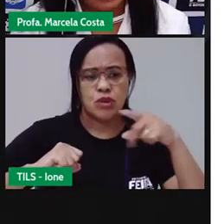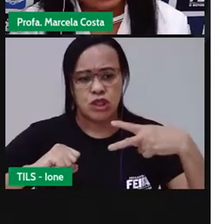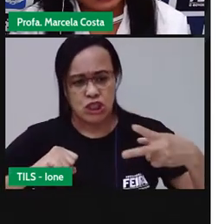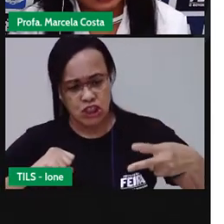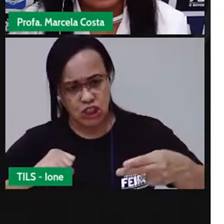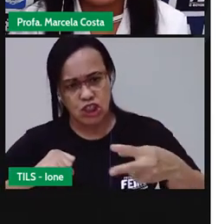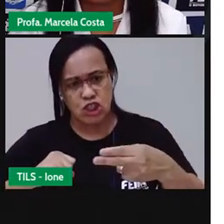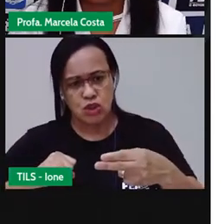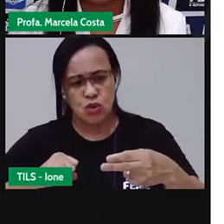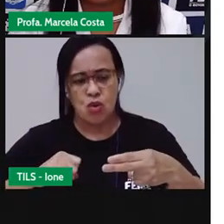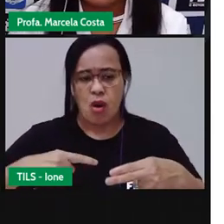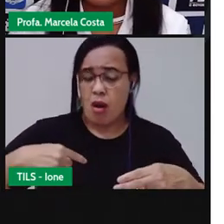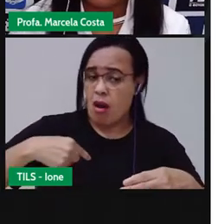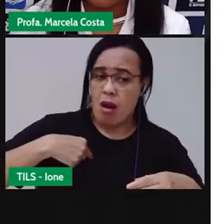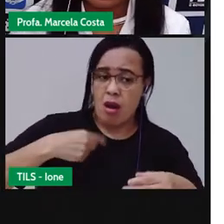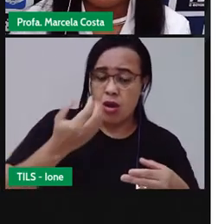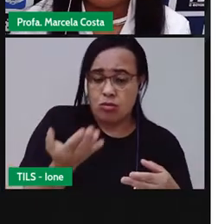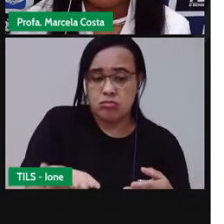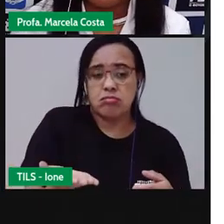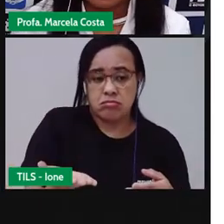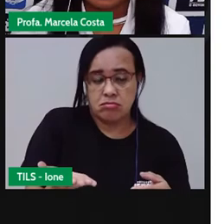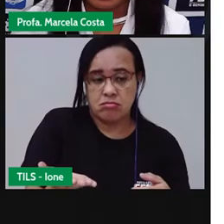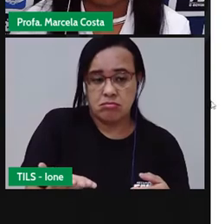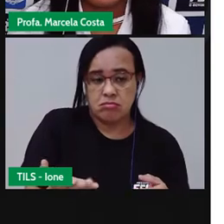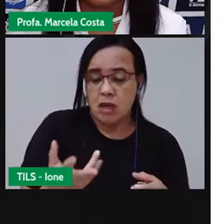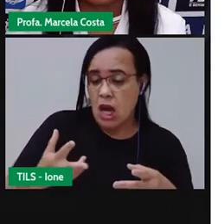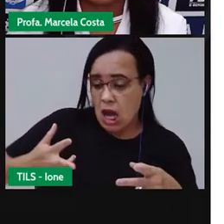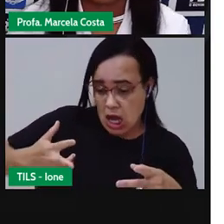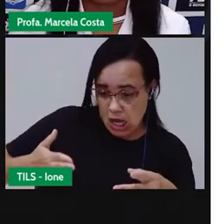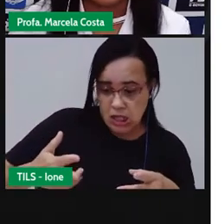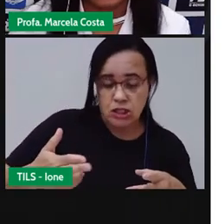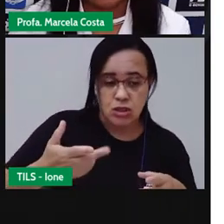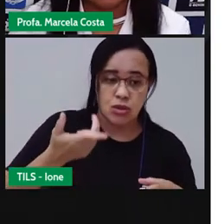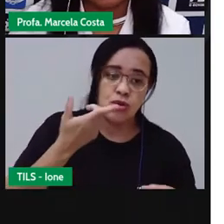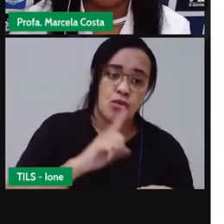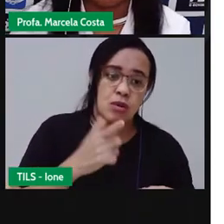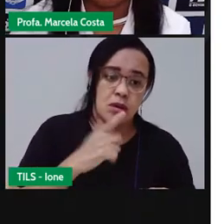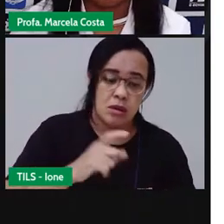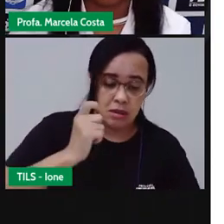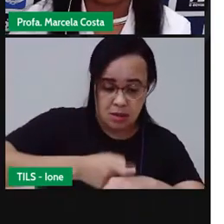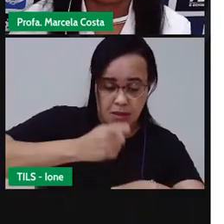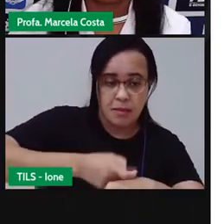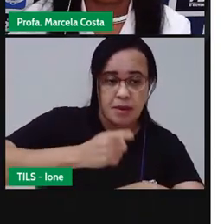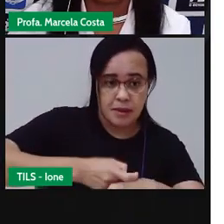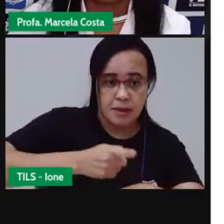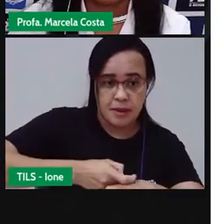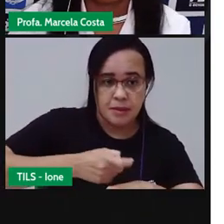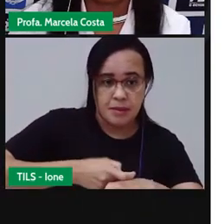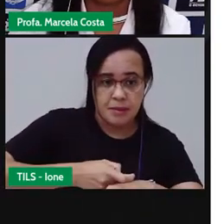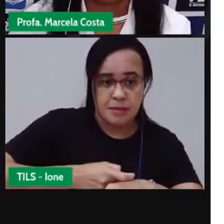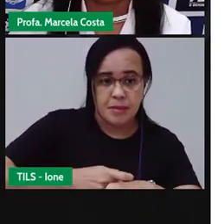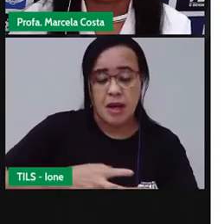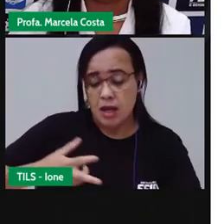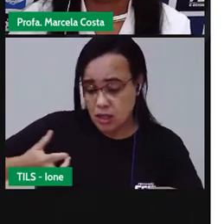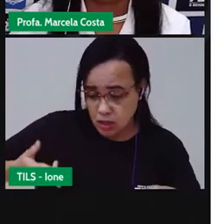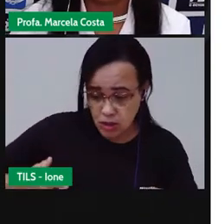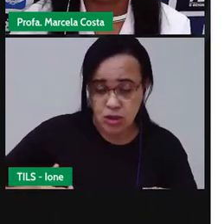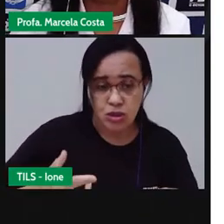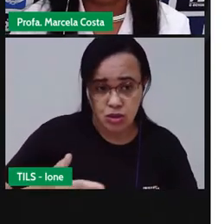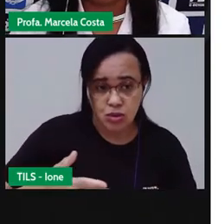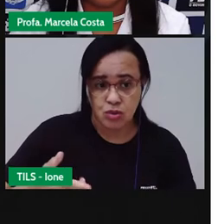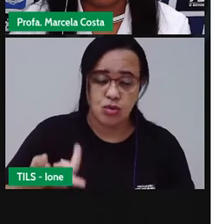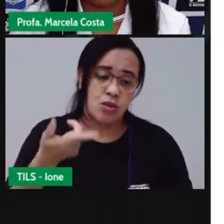Pedra ganha da tesoura, amassa e quebra. Tesoura